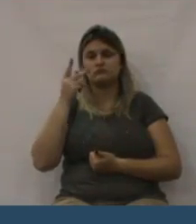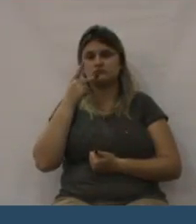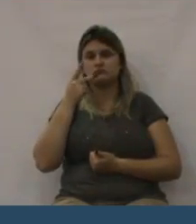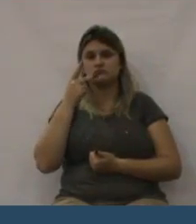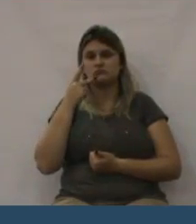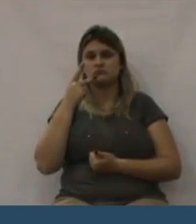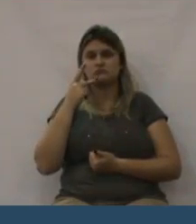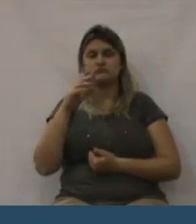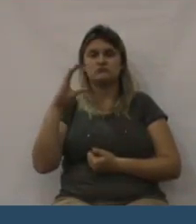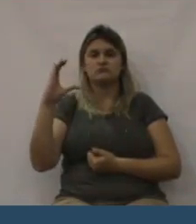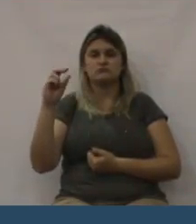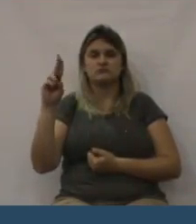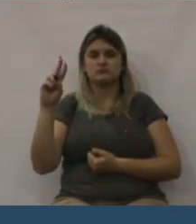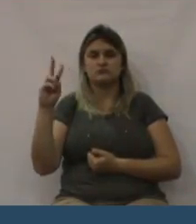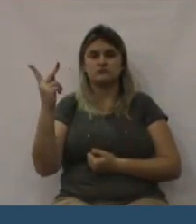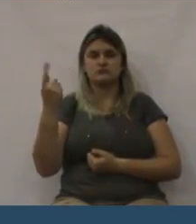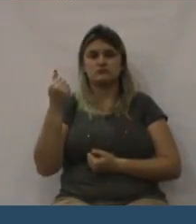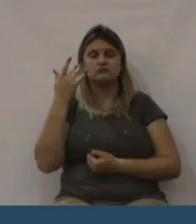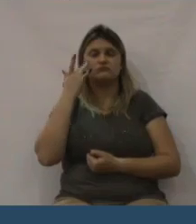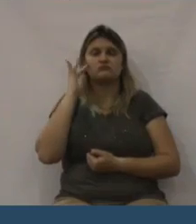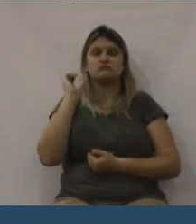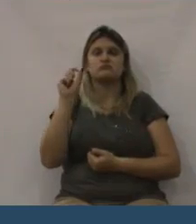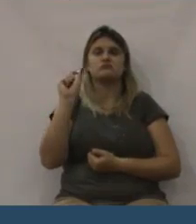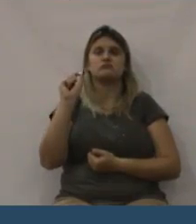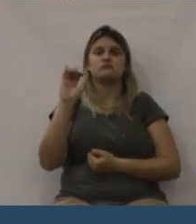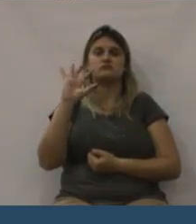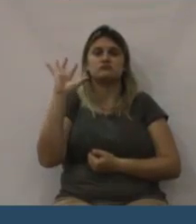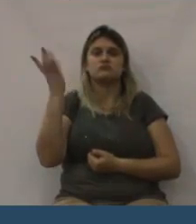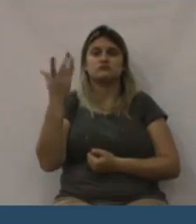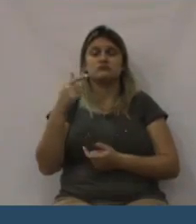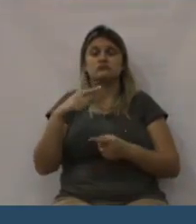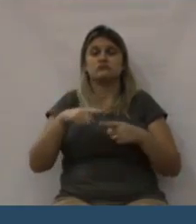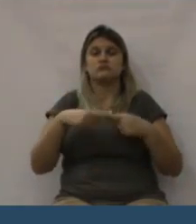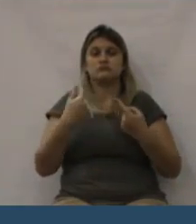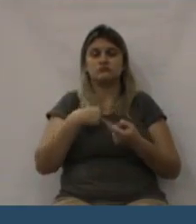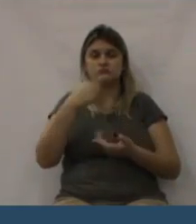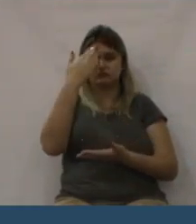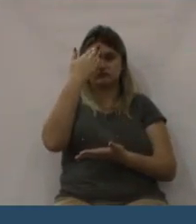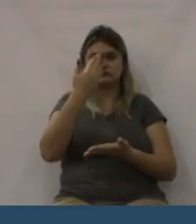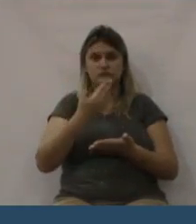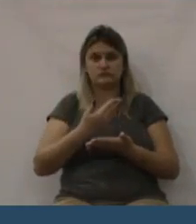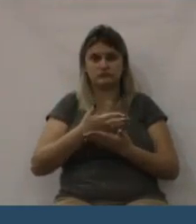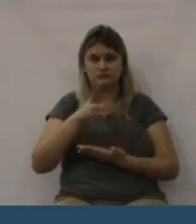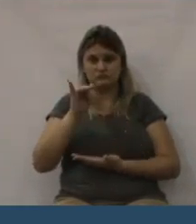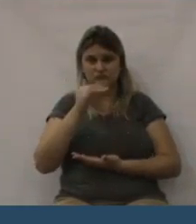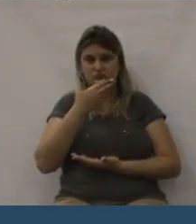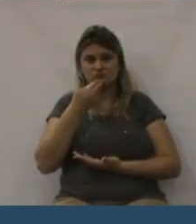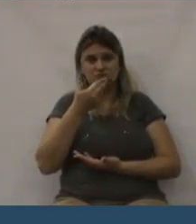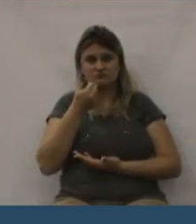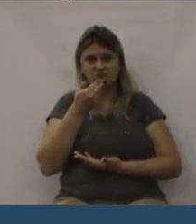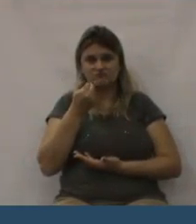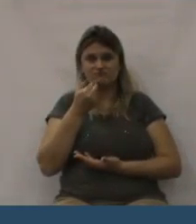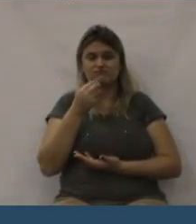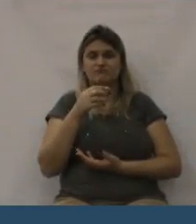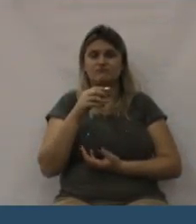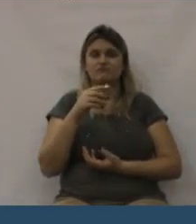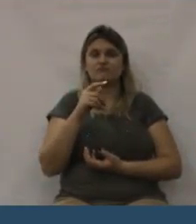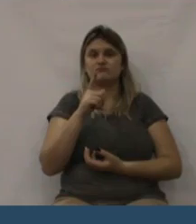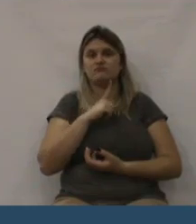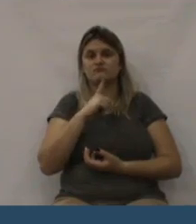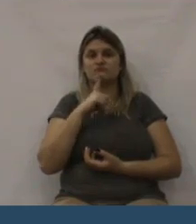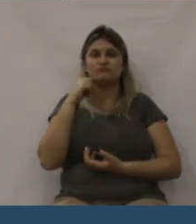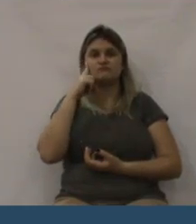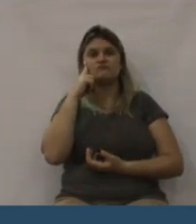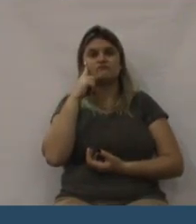quando as coisas não vão bem, quando são mal administradas, isso vai